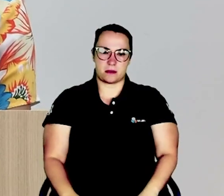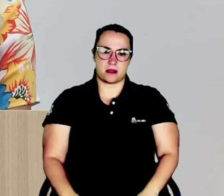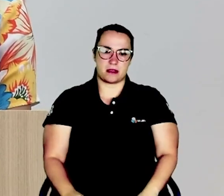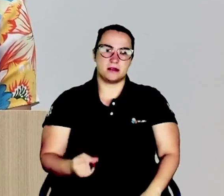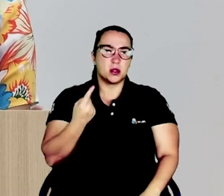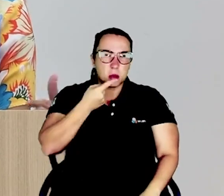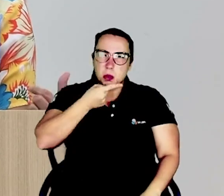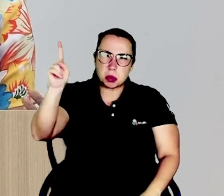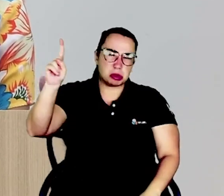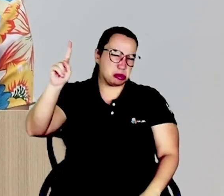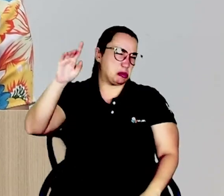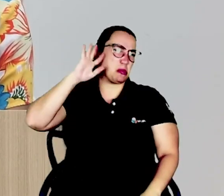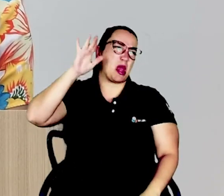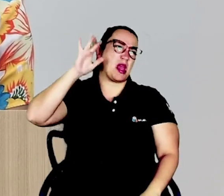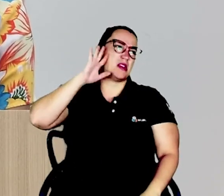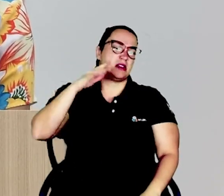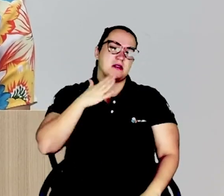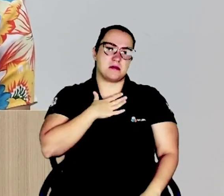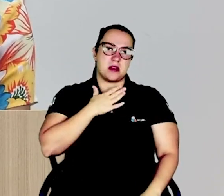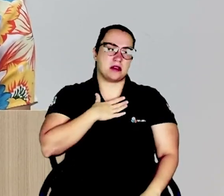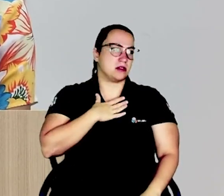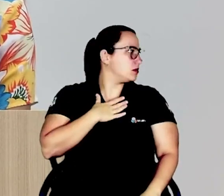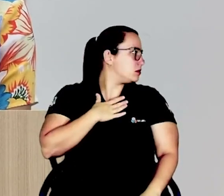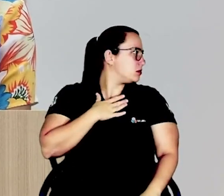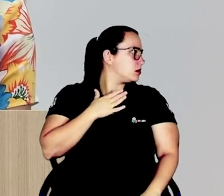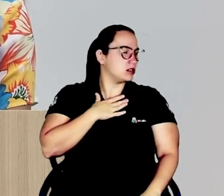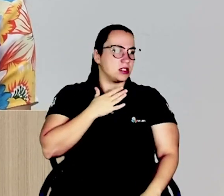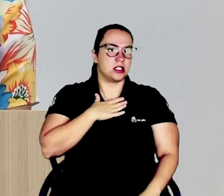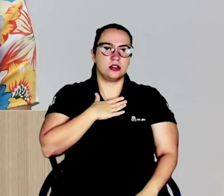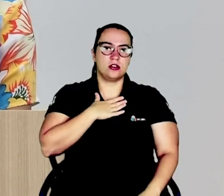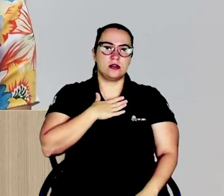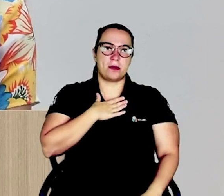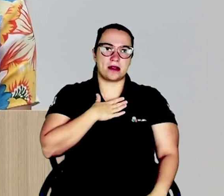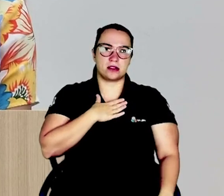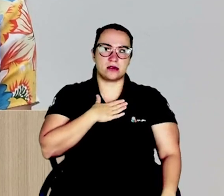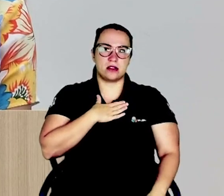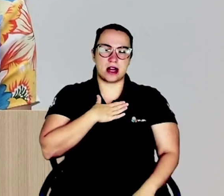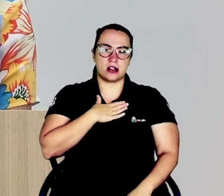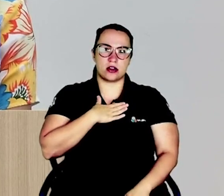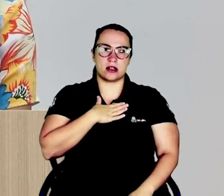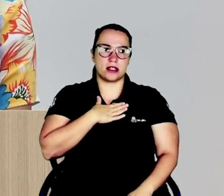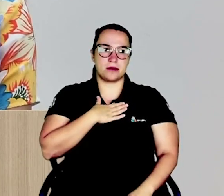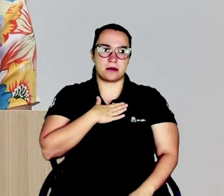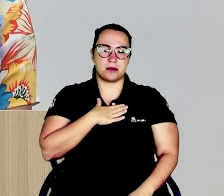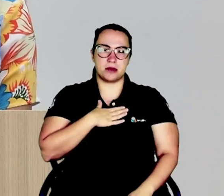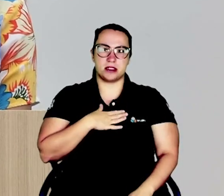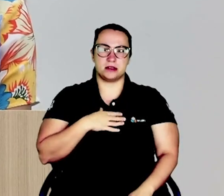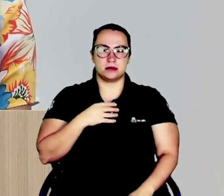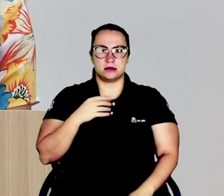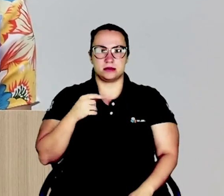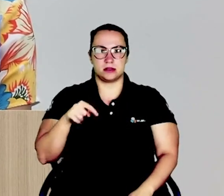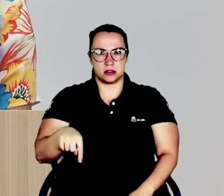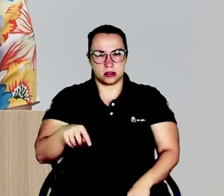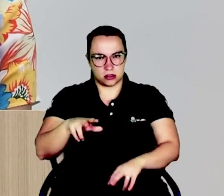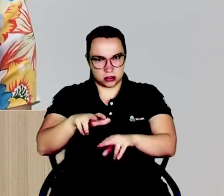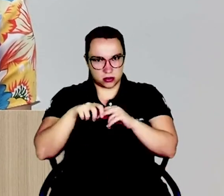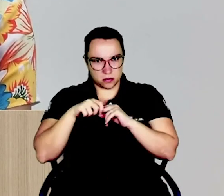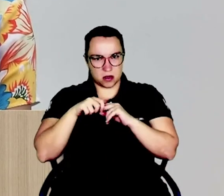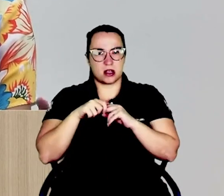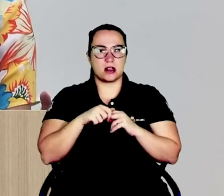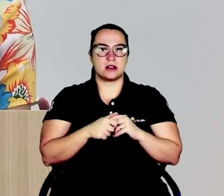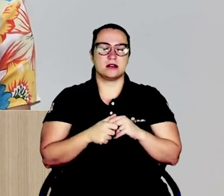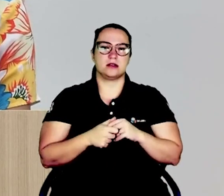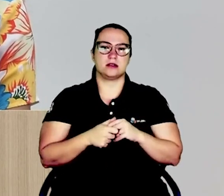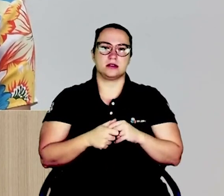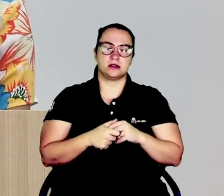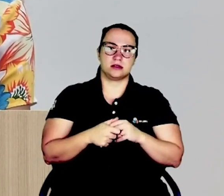Talvez, no meu ver, nem é nossa intenção aparecer. Quando você está aqui por uma causa e